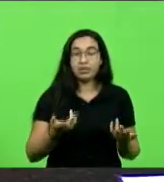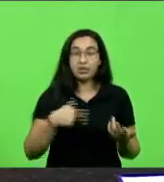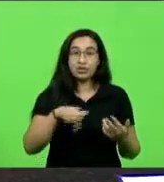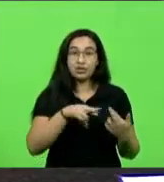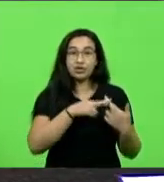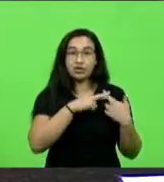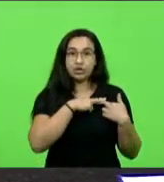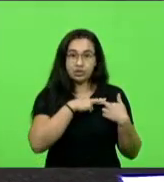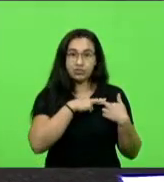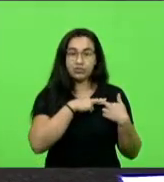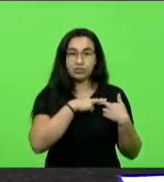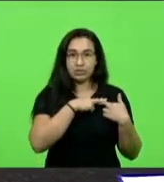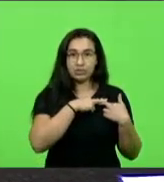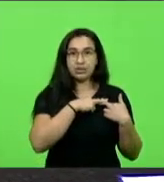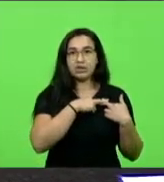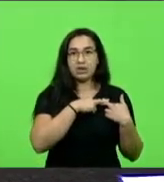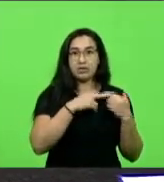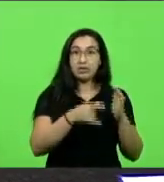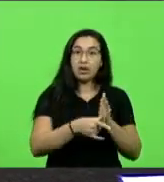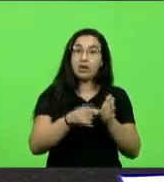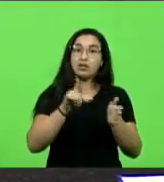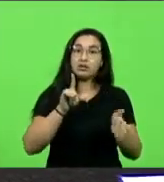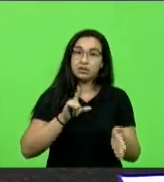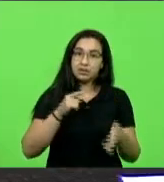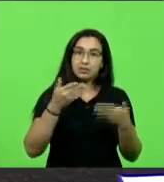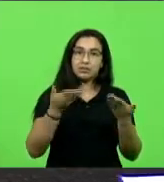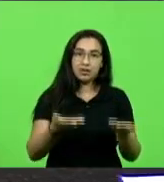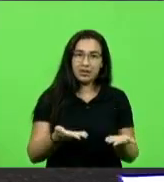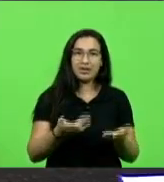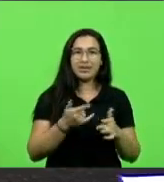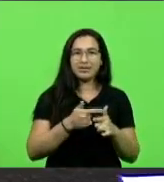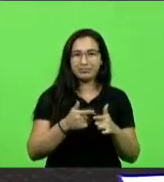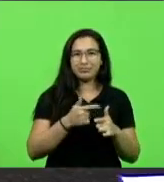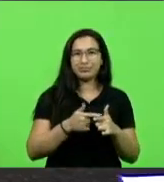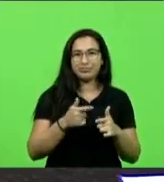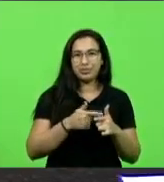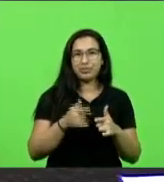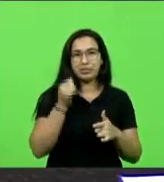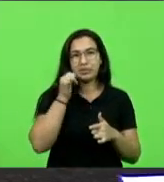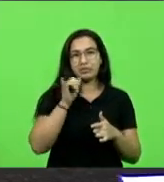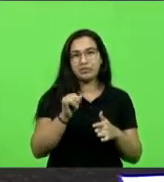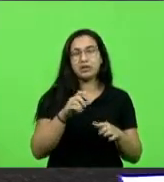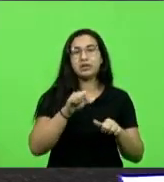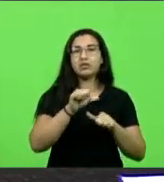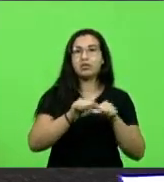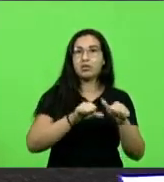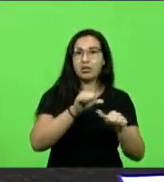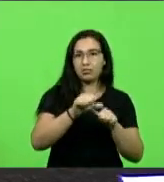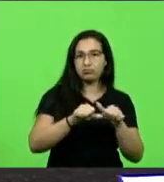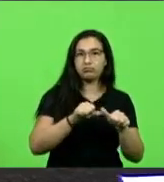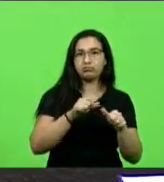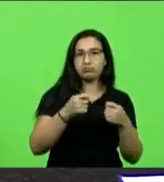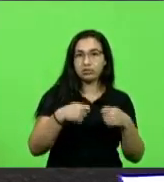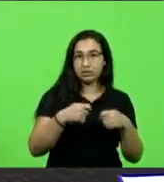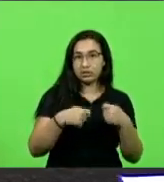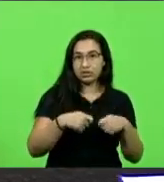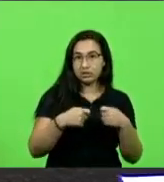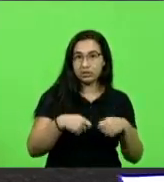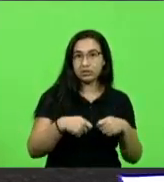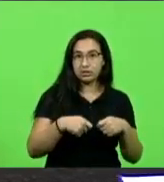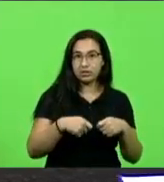republicanos e vamos antecipar esse tipo de problema e votar uma reforma adequada que possa controlar os nossos problemas